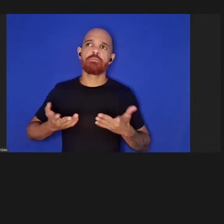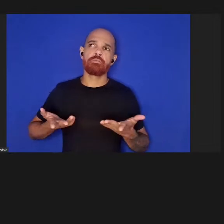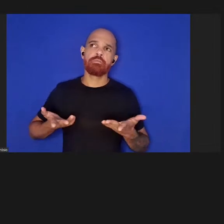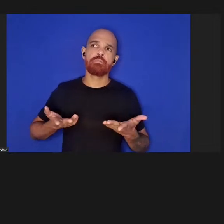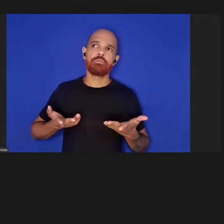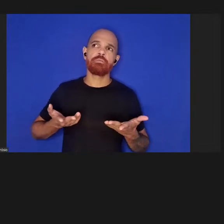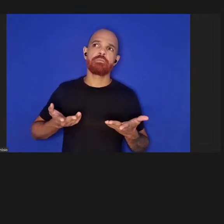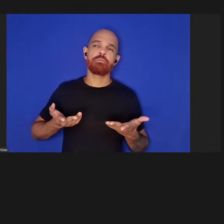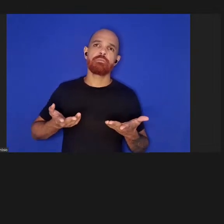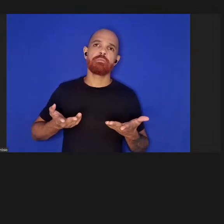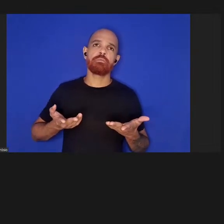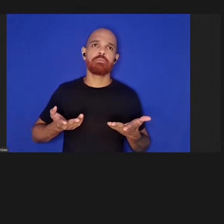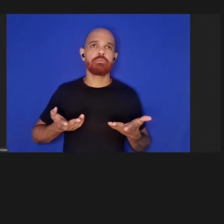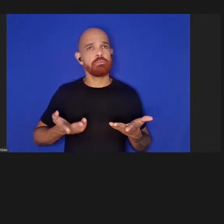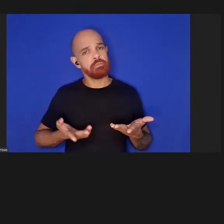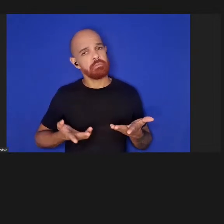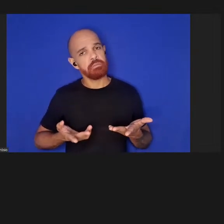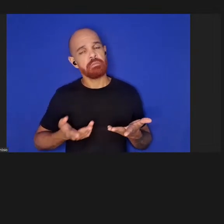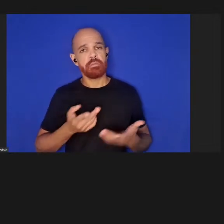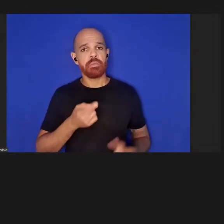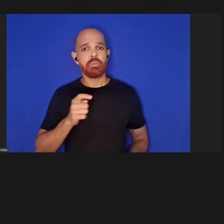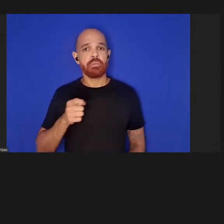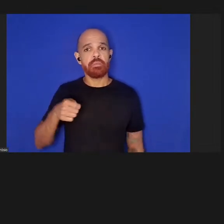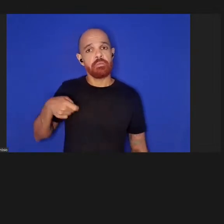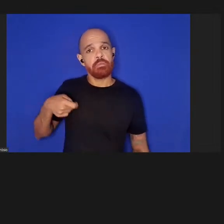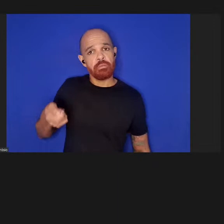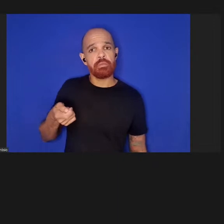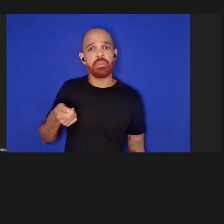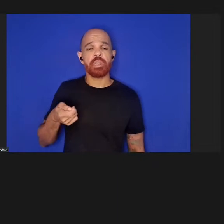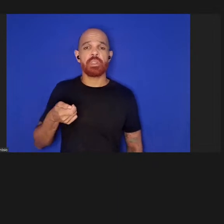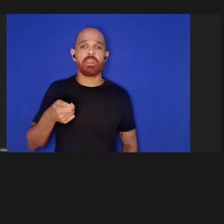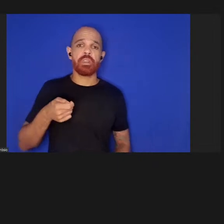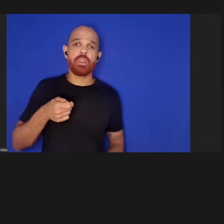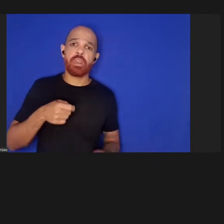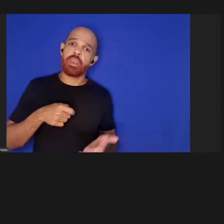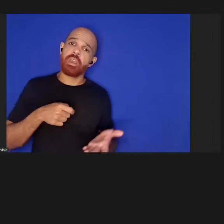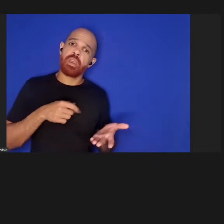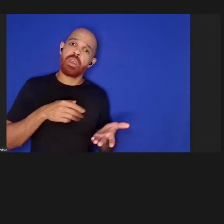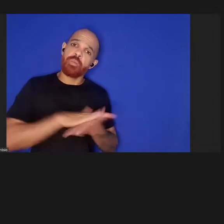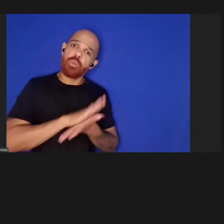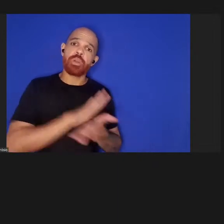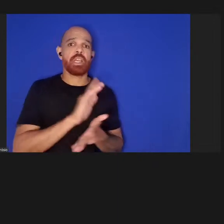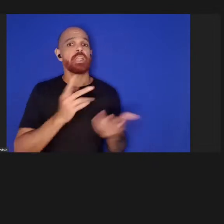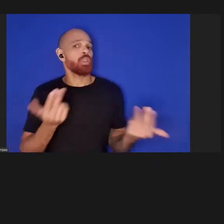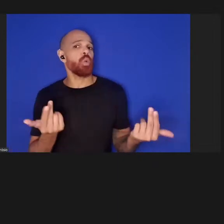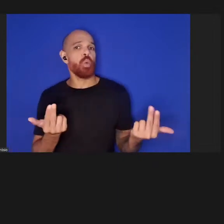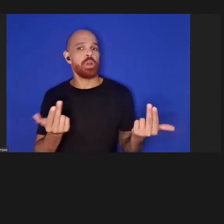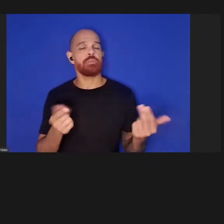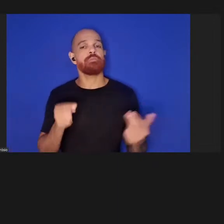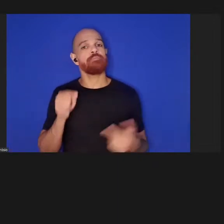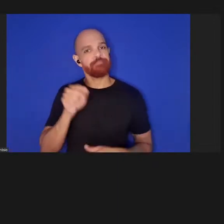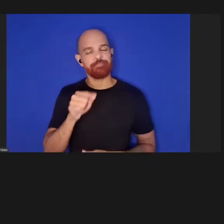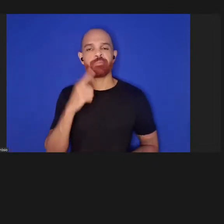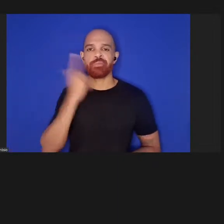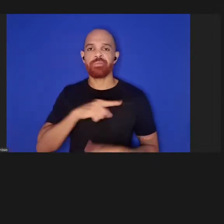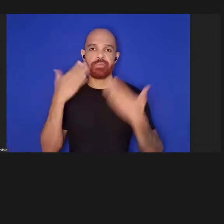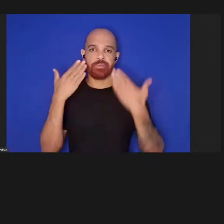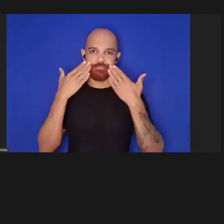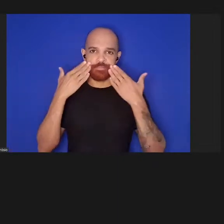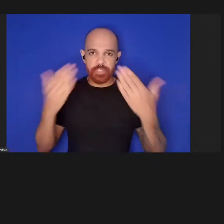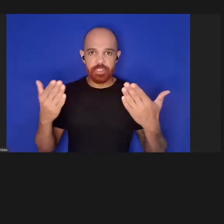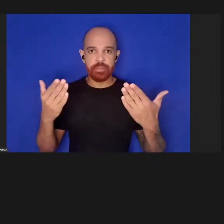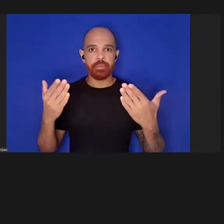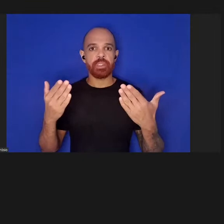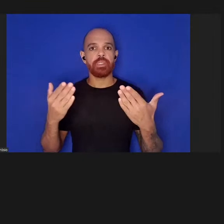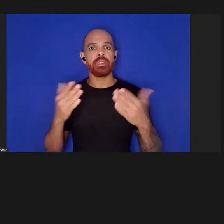quase considerado como uma publicação em si e de fato isso traz transparência todos